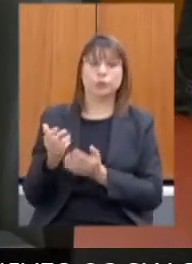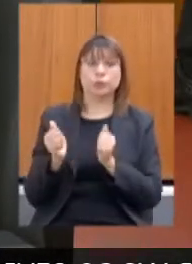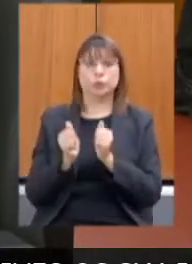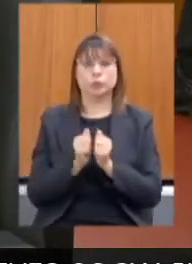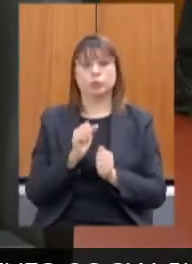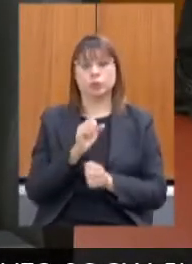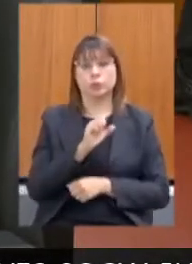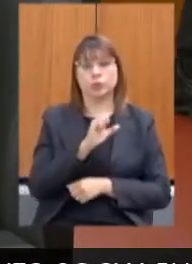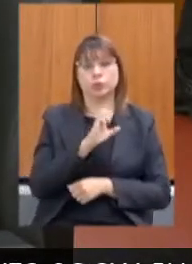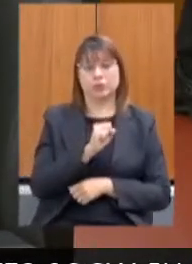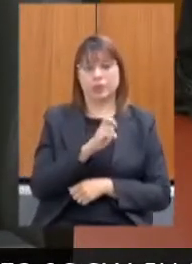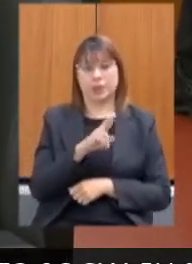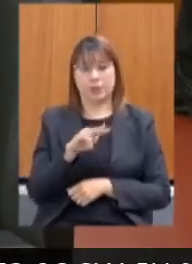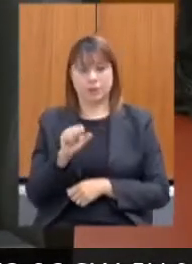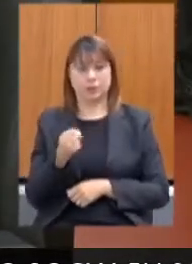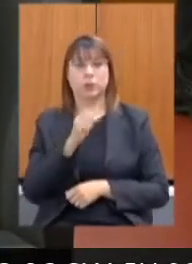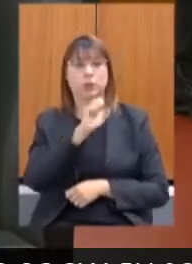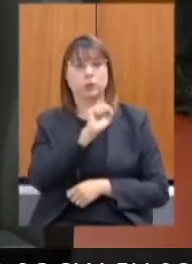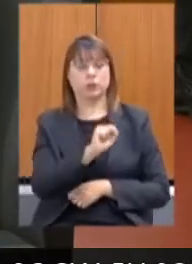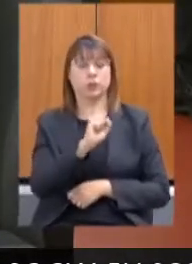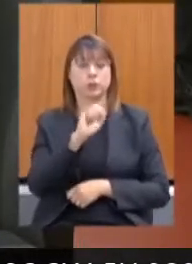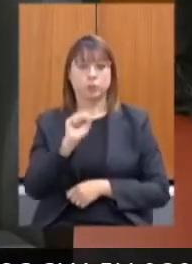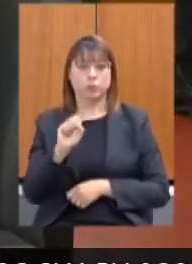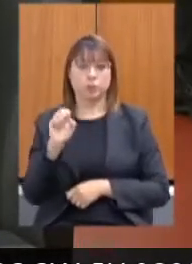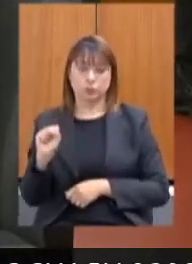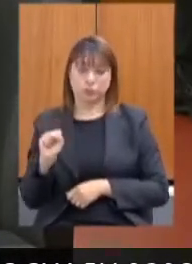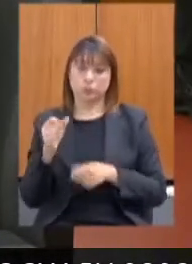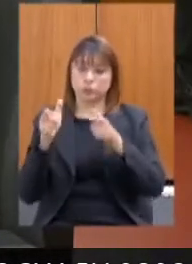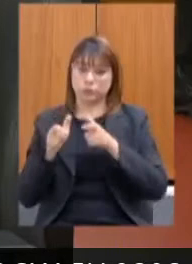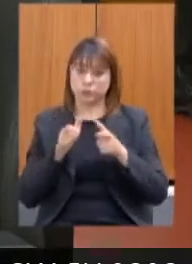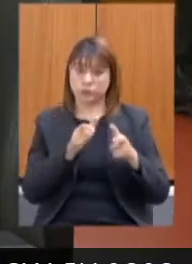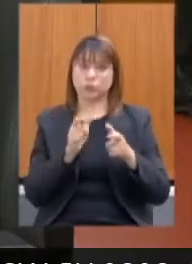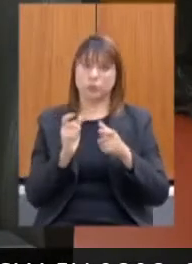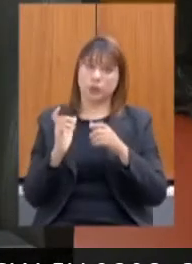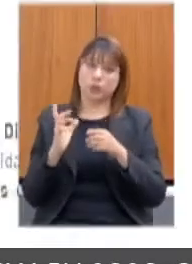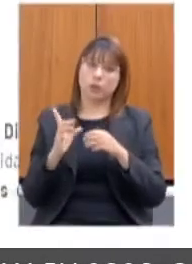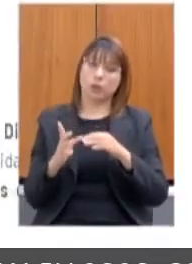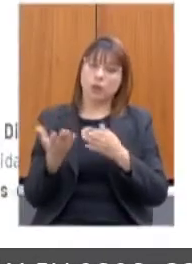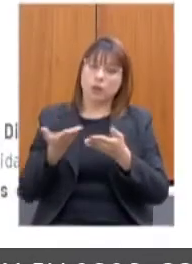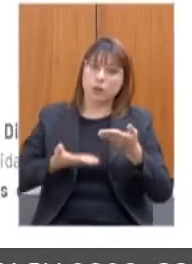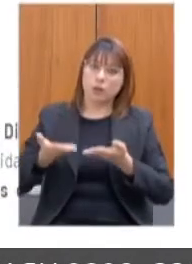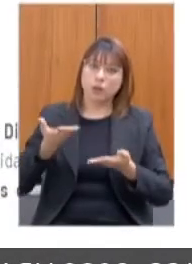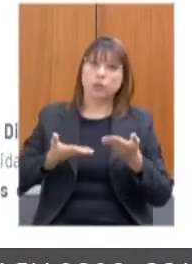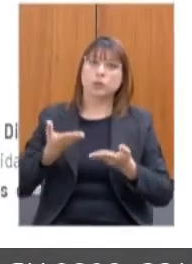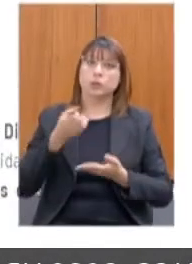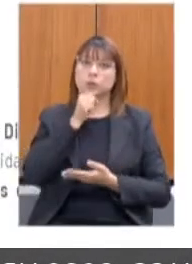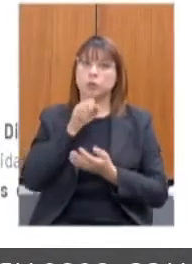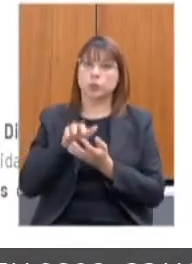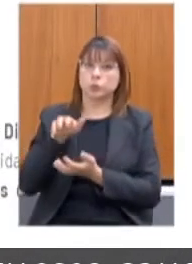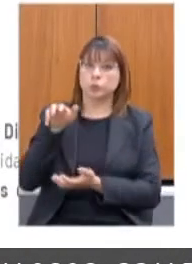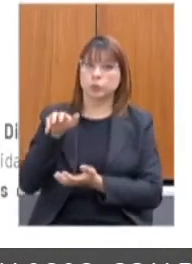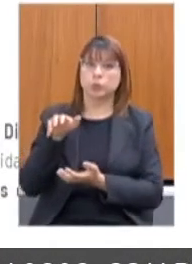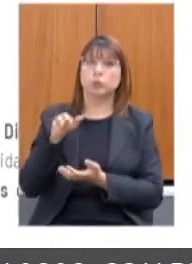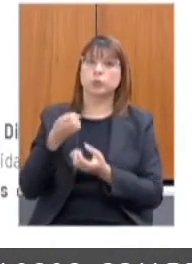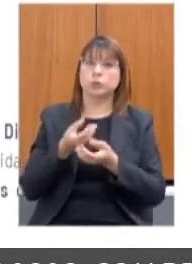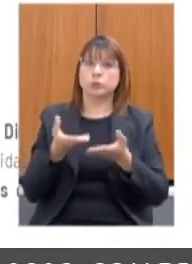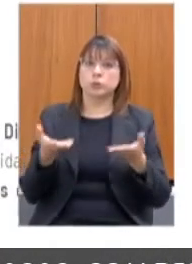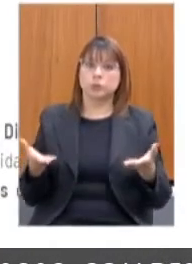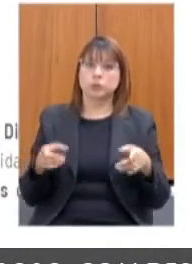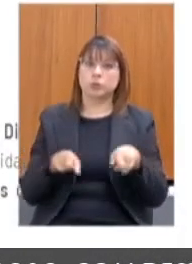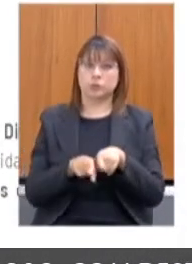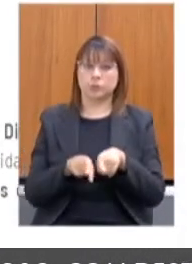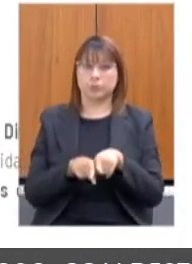268 entidades de acolhimento para pessoas idosas. E foi fornecido para 12 mil pessoas, entre